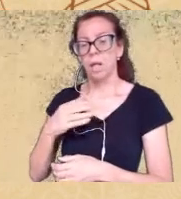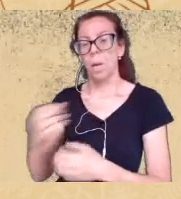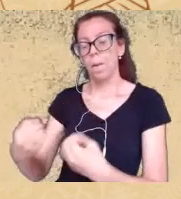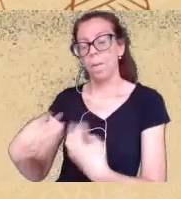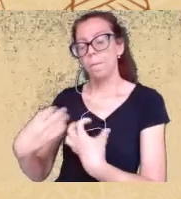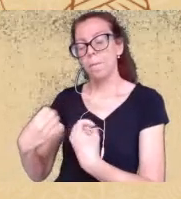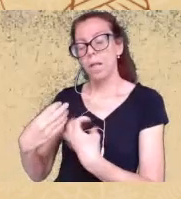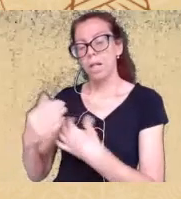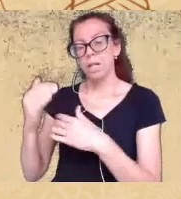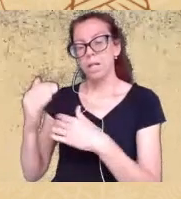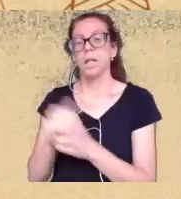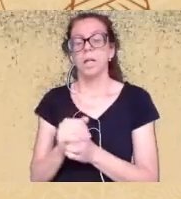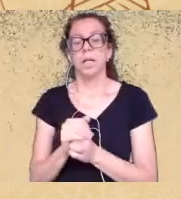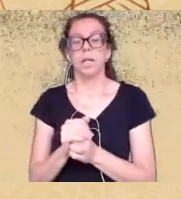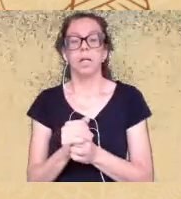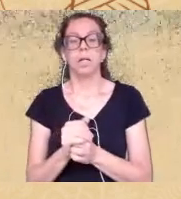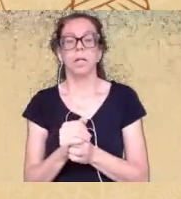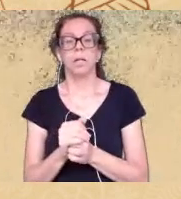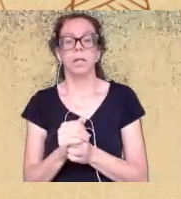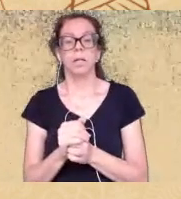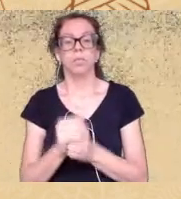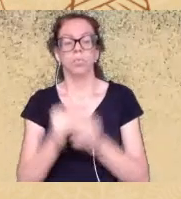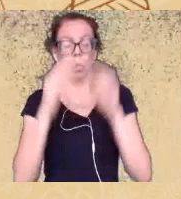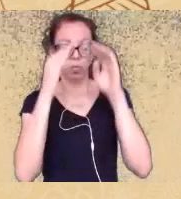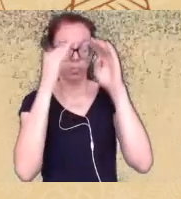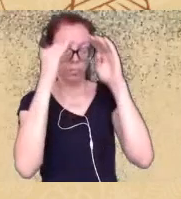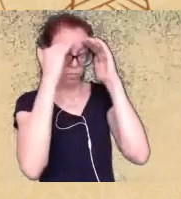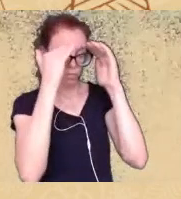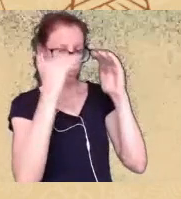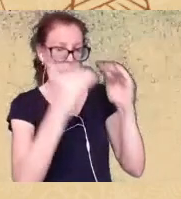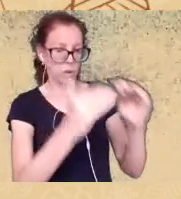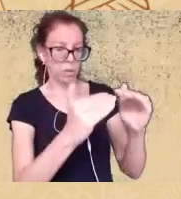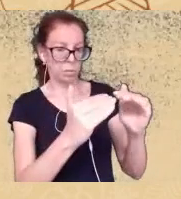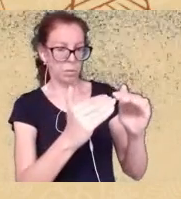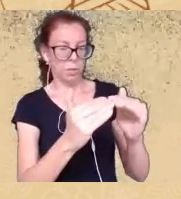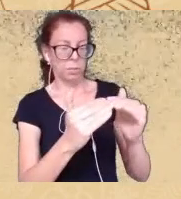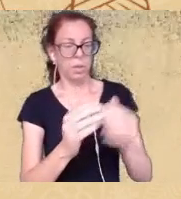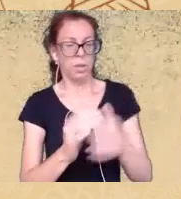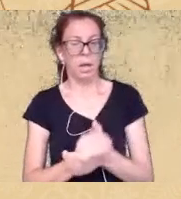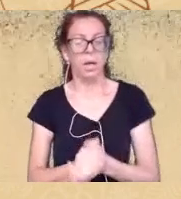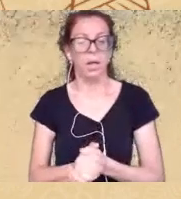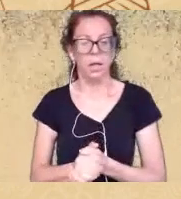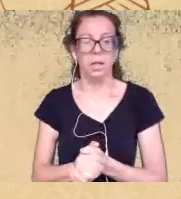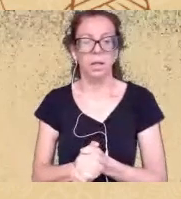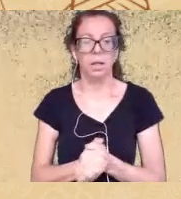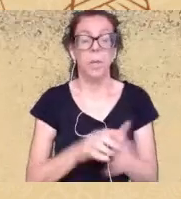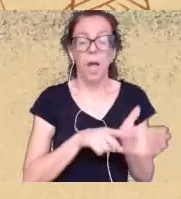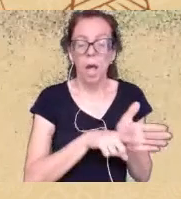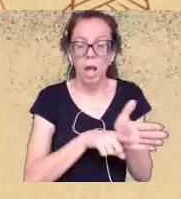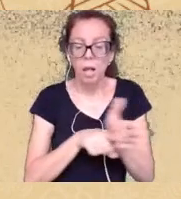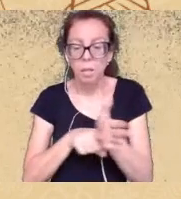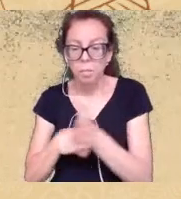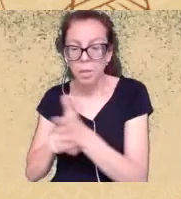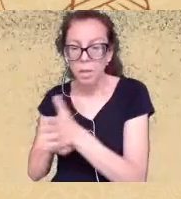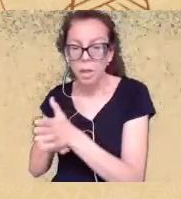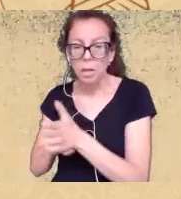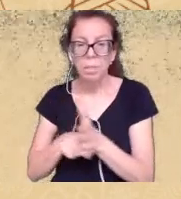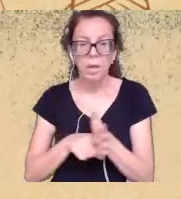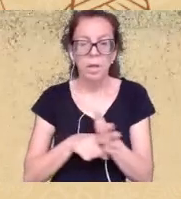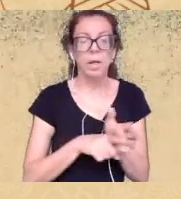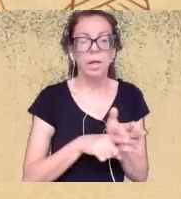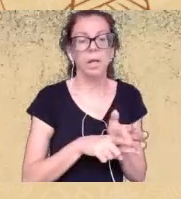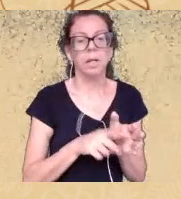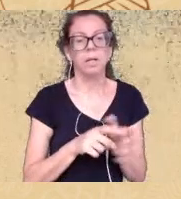agroecologia as experiências de agroecologia tem sido uma resposta da contracultura